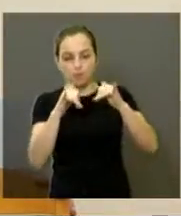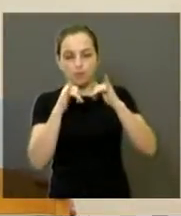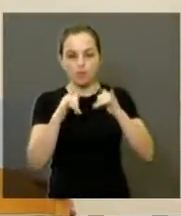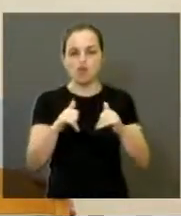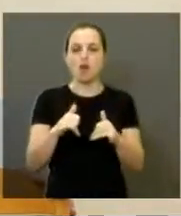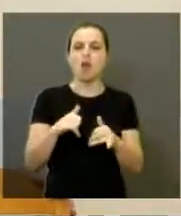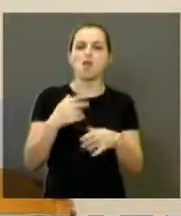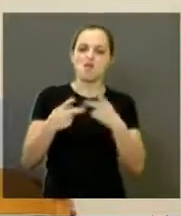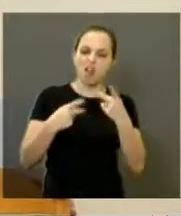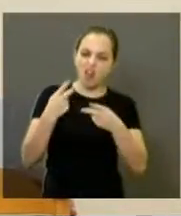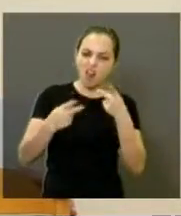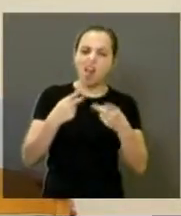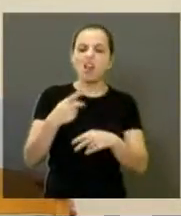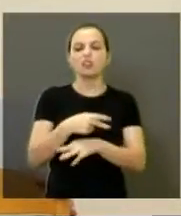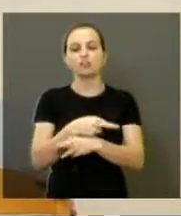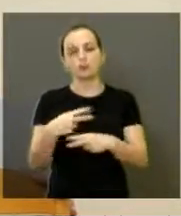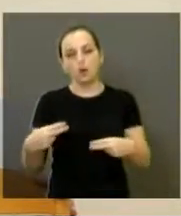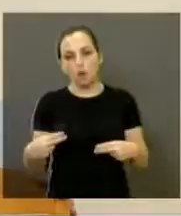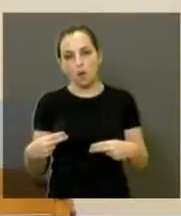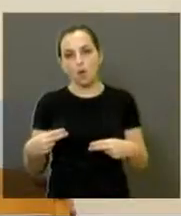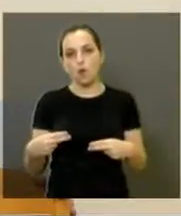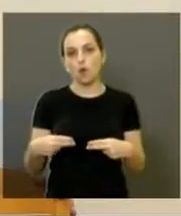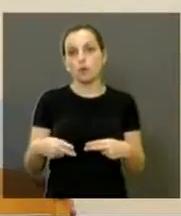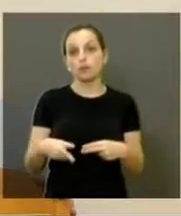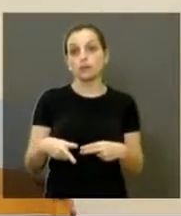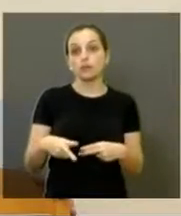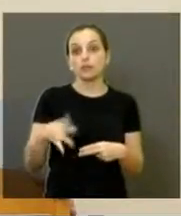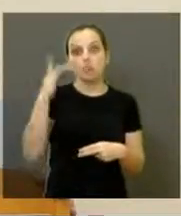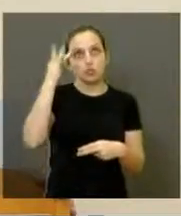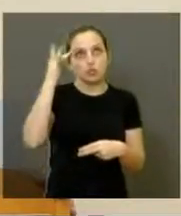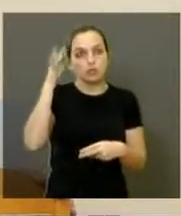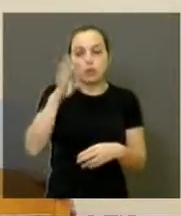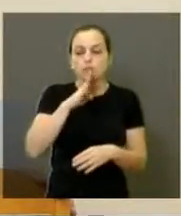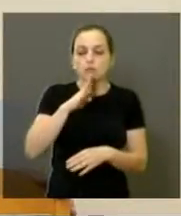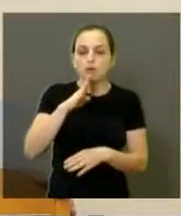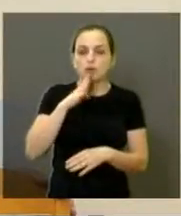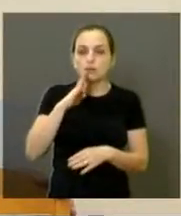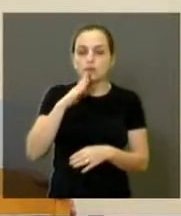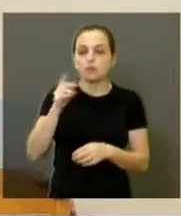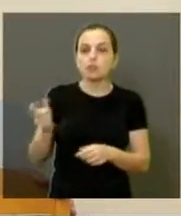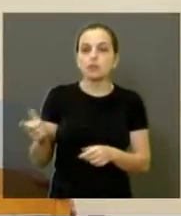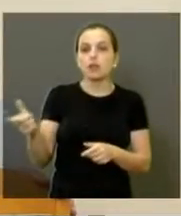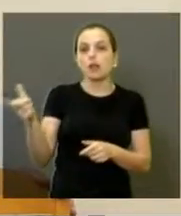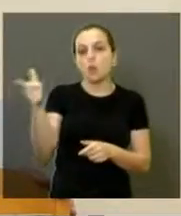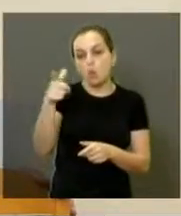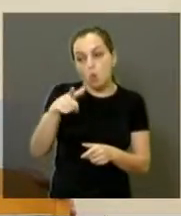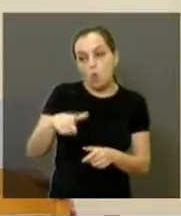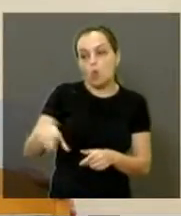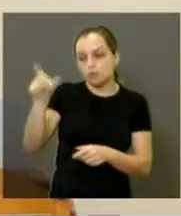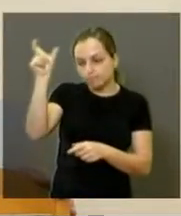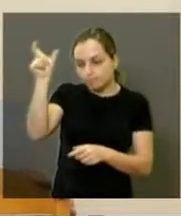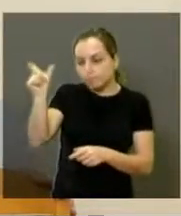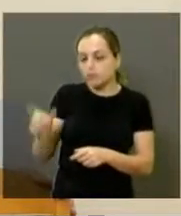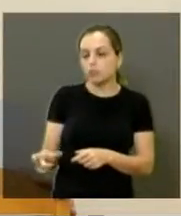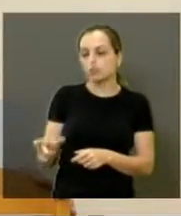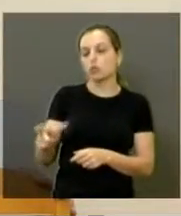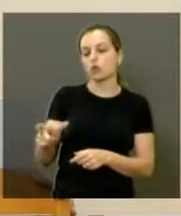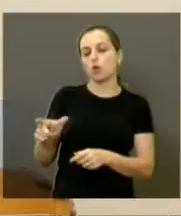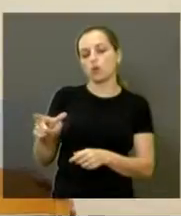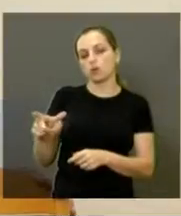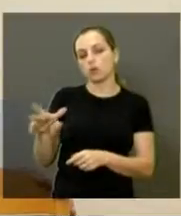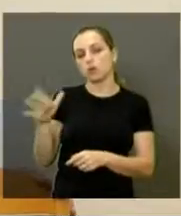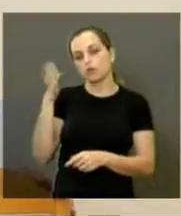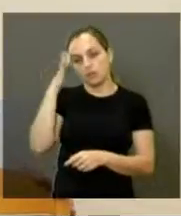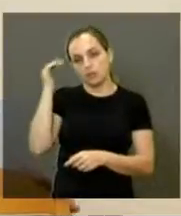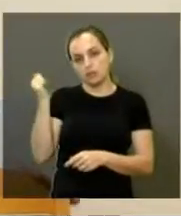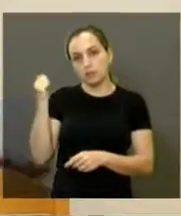aí, falando bobagem por aí, sem conhecer o outro lado, saber em que situação que nós realmente estamos para depois